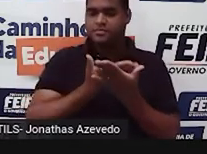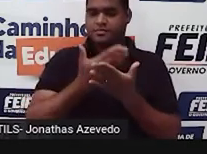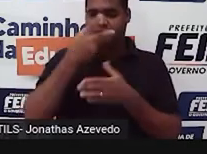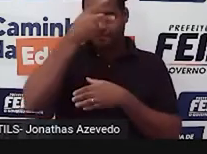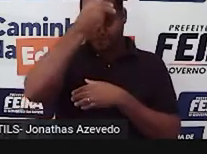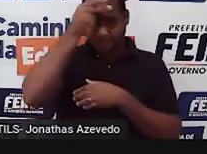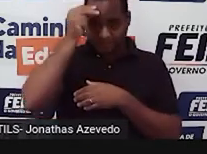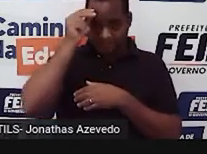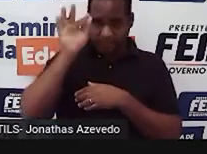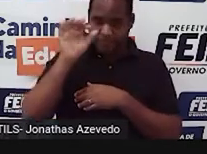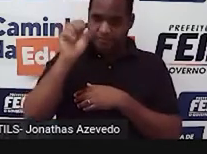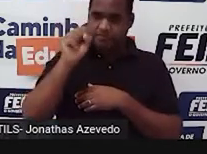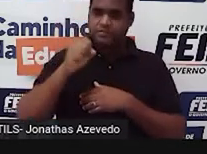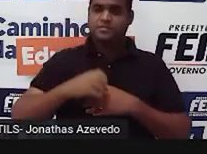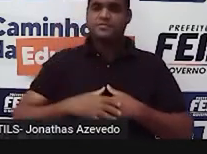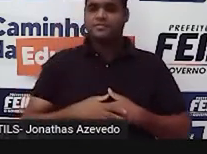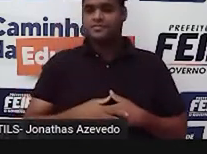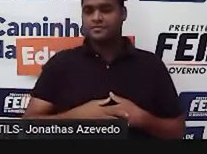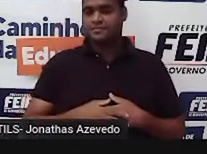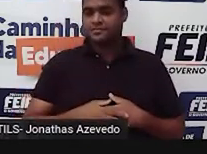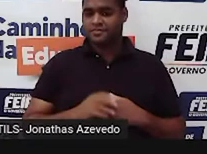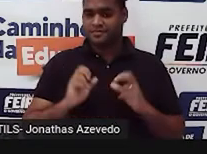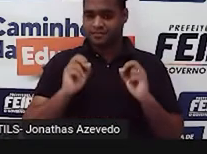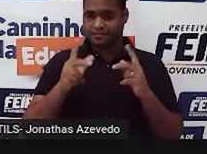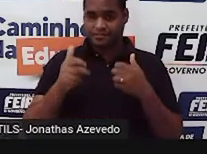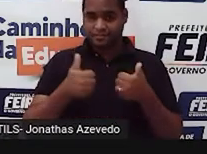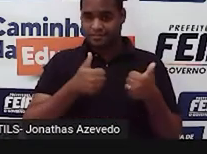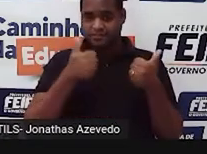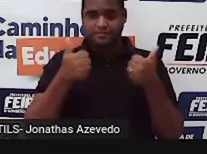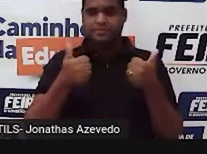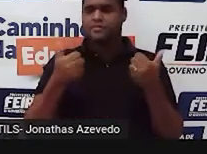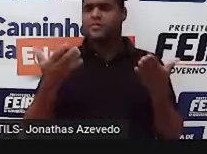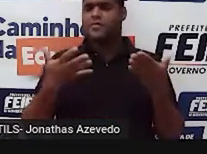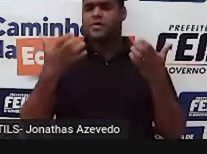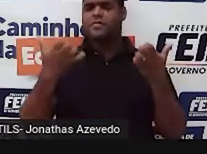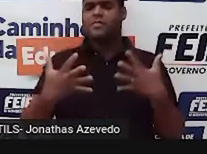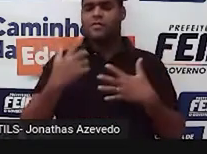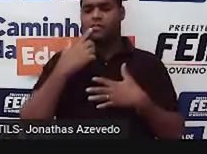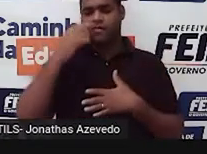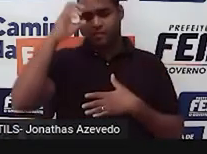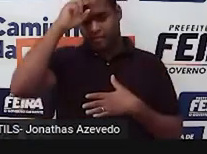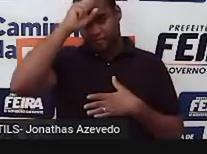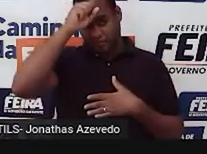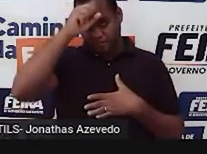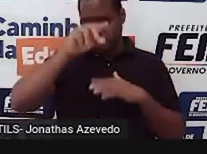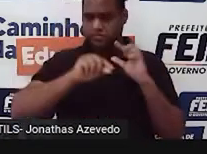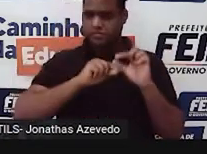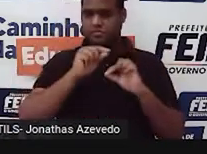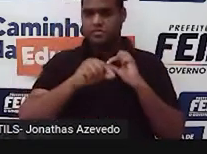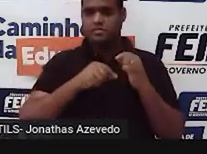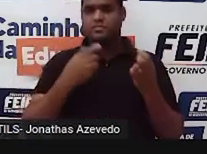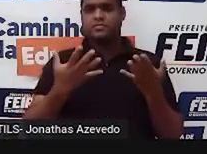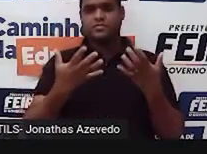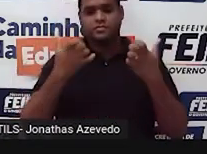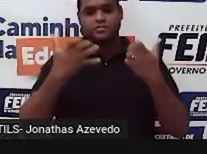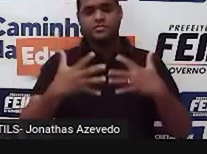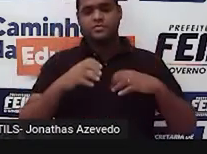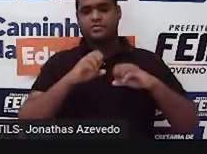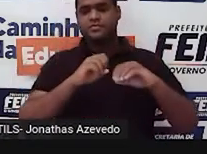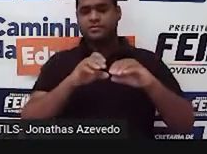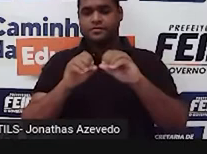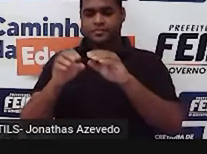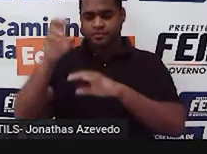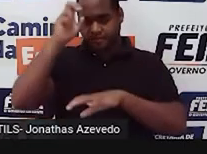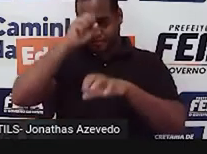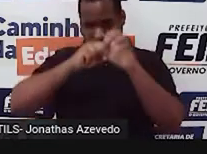daqui de Feira de Santana. Beleza? E o que é que a gente tem para aprender essa aula? Nessa aula a gente tem uma